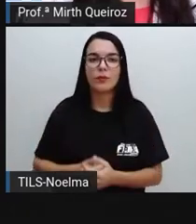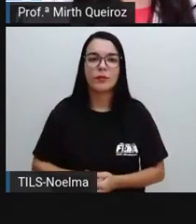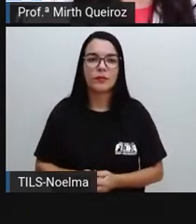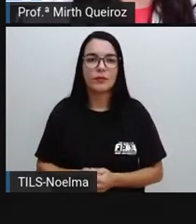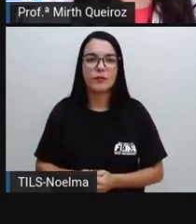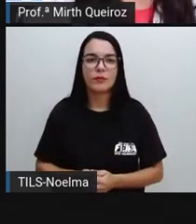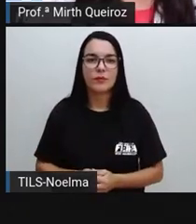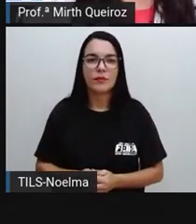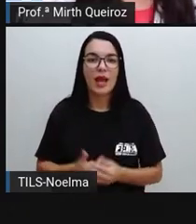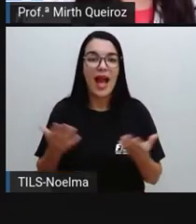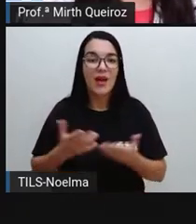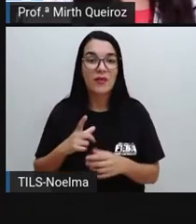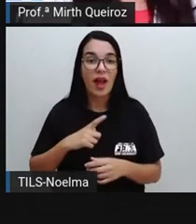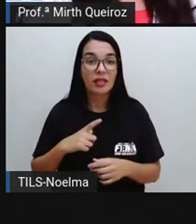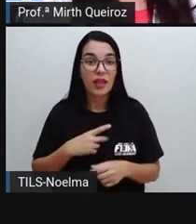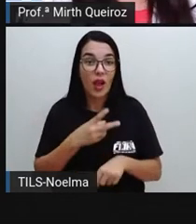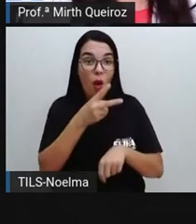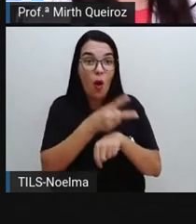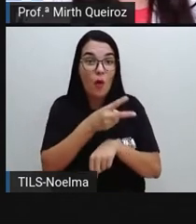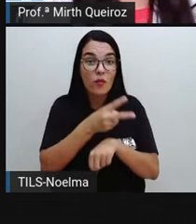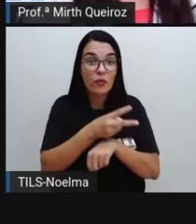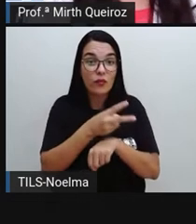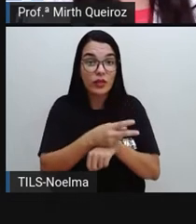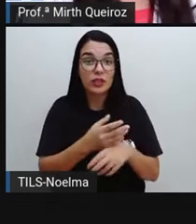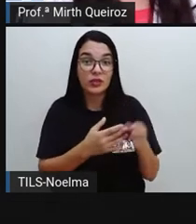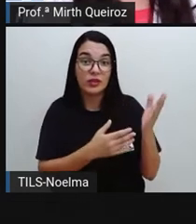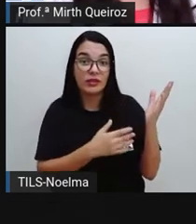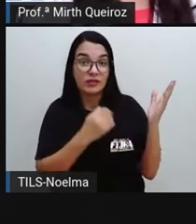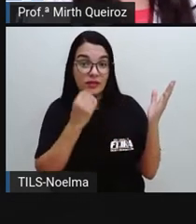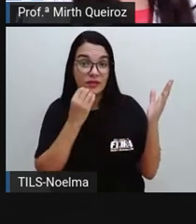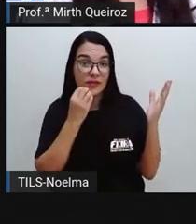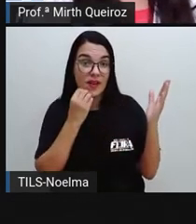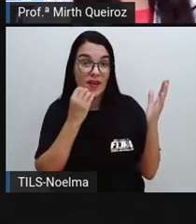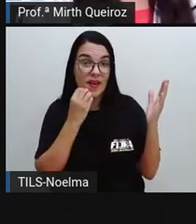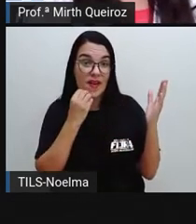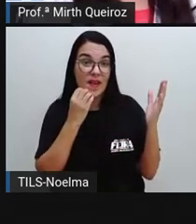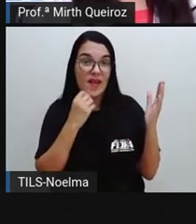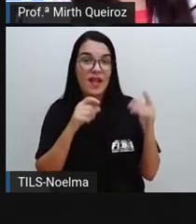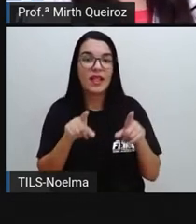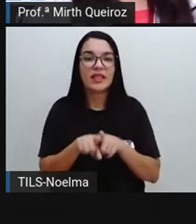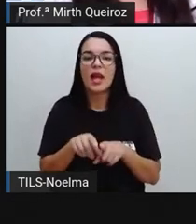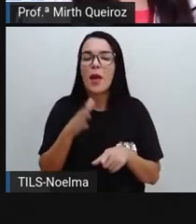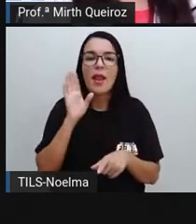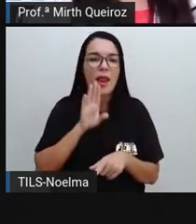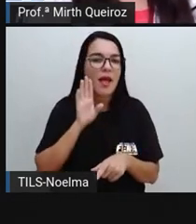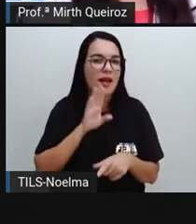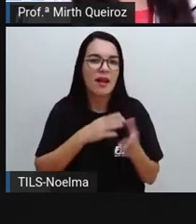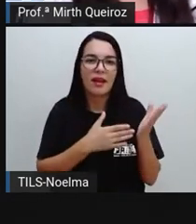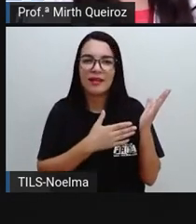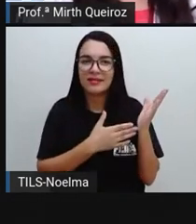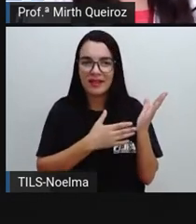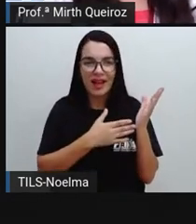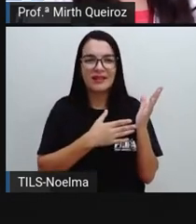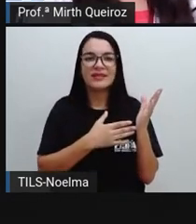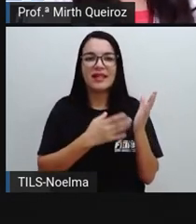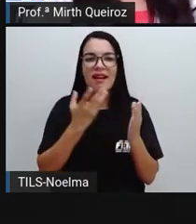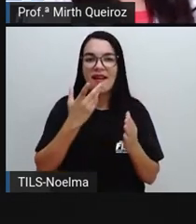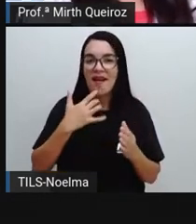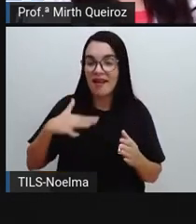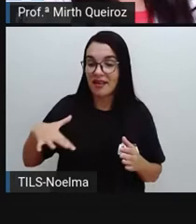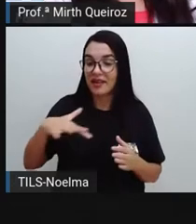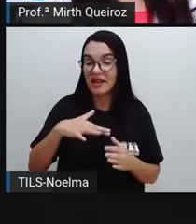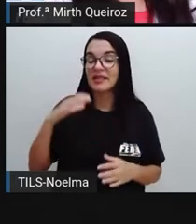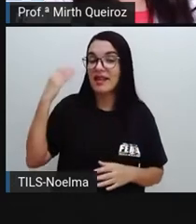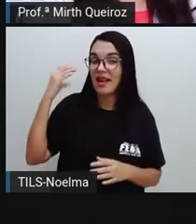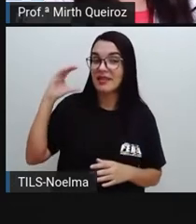E eu trouxe para vocês aqui um episódio muito legal de A Criança e a